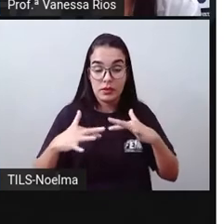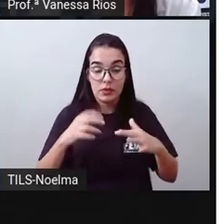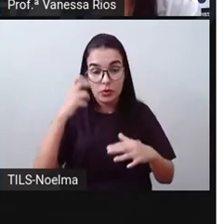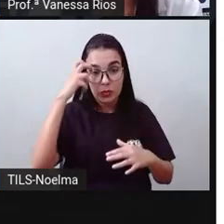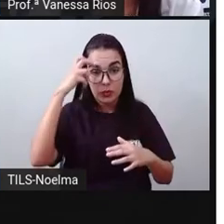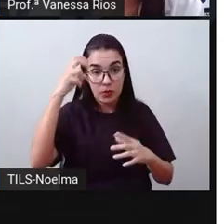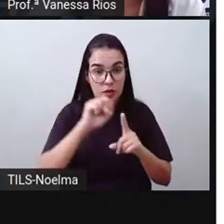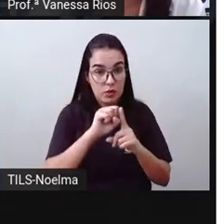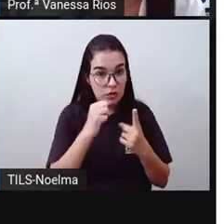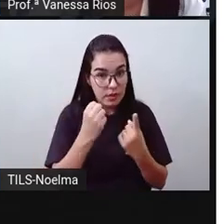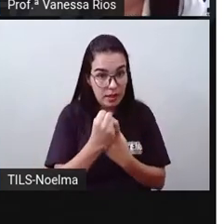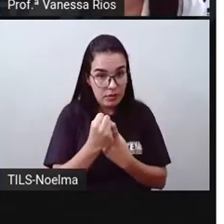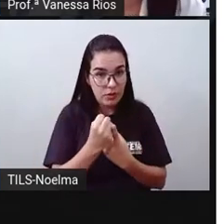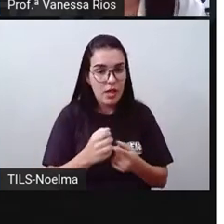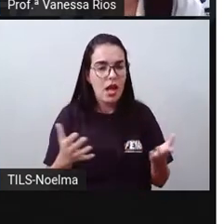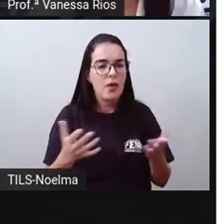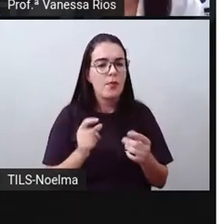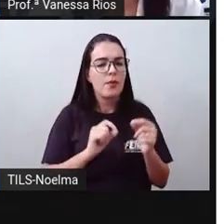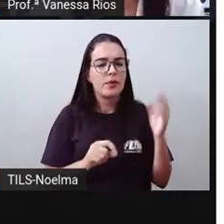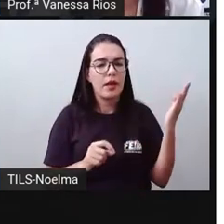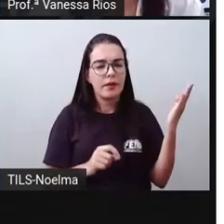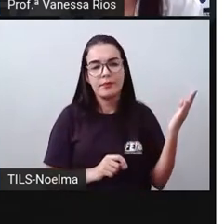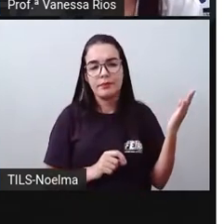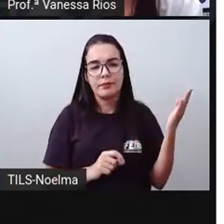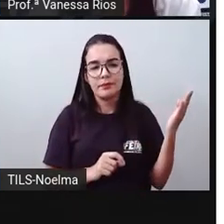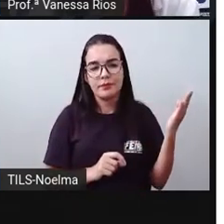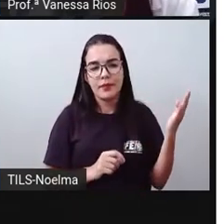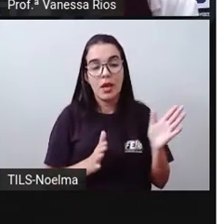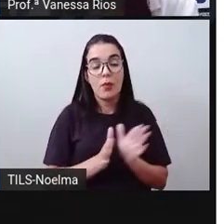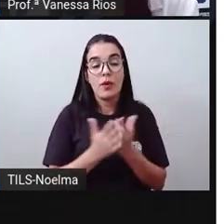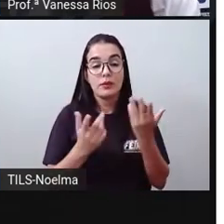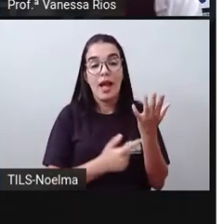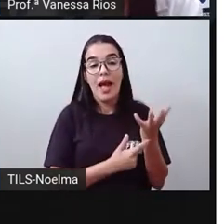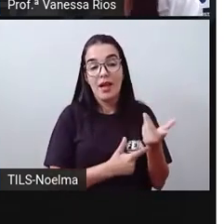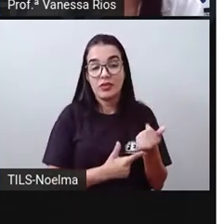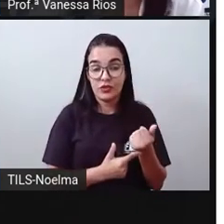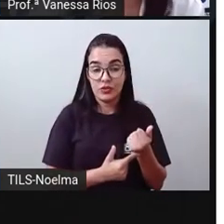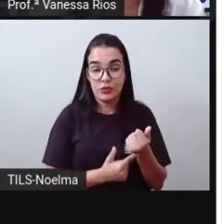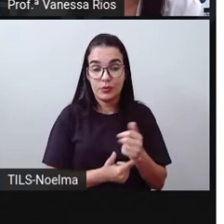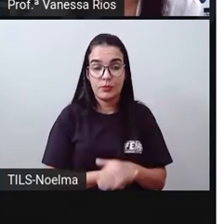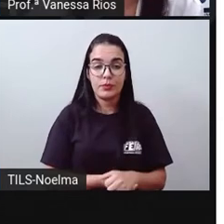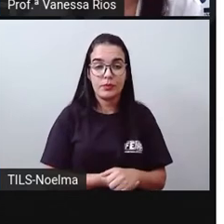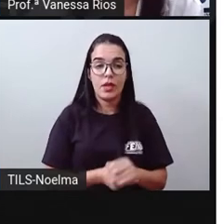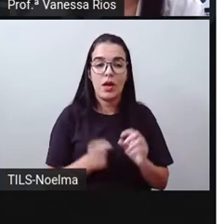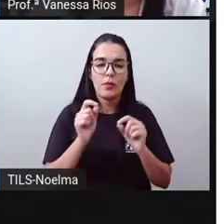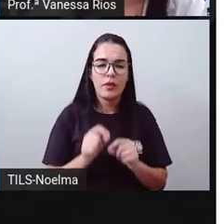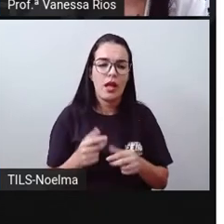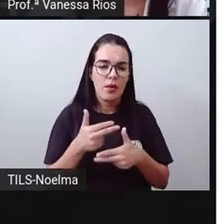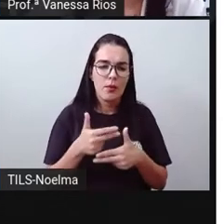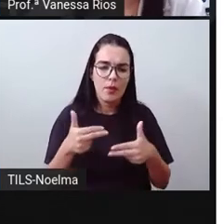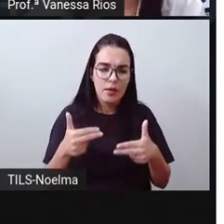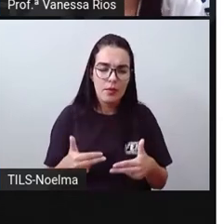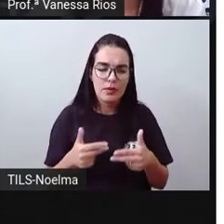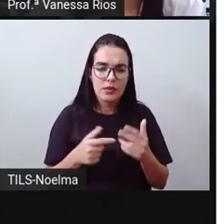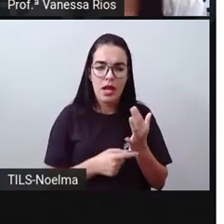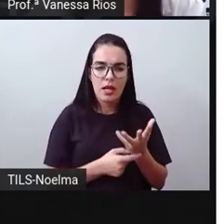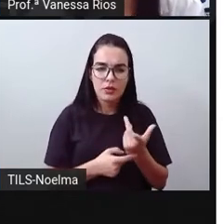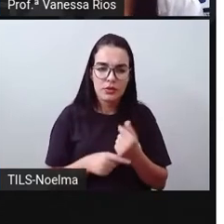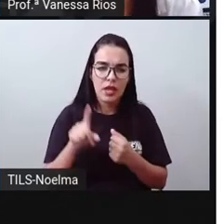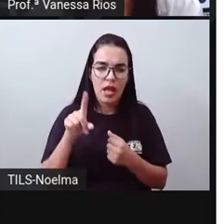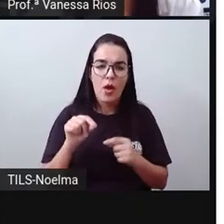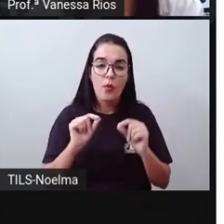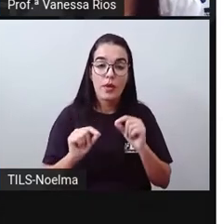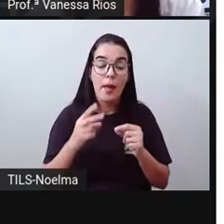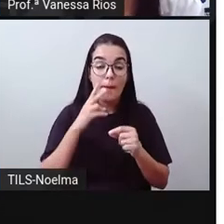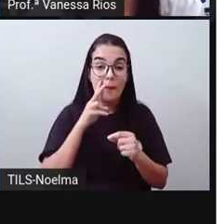sociedade. E também nós temos objeto artístico. Um objeto artístico é